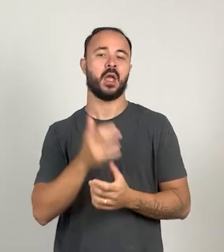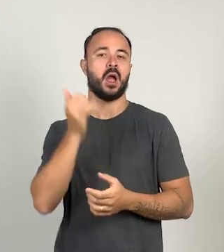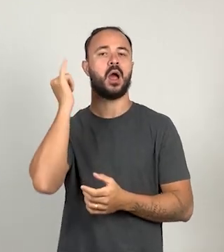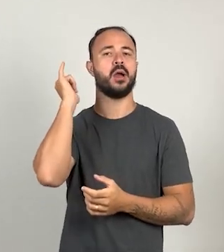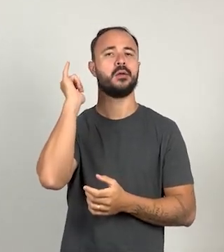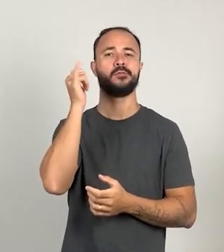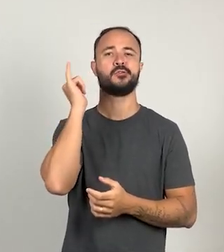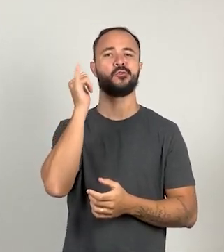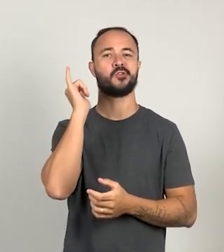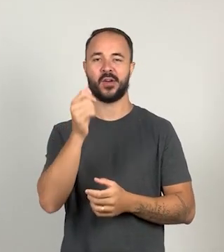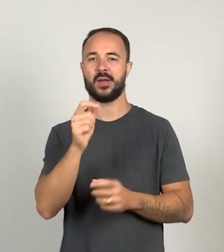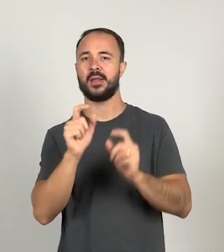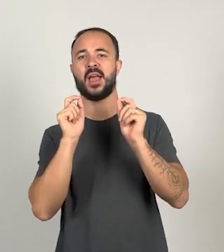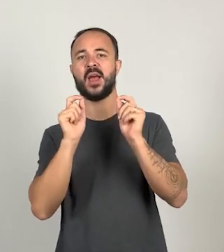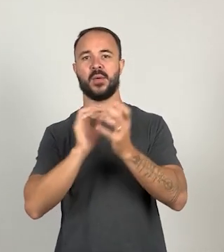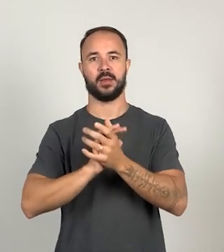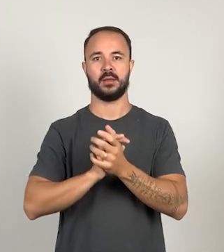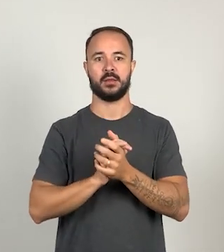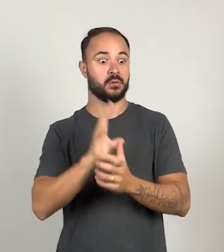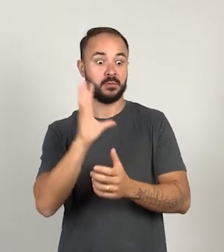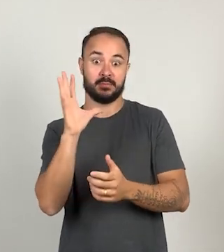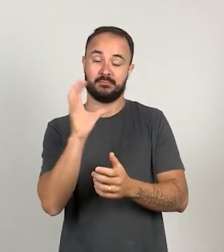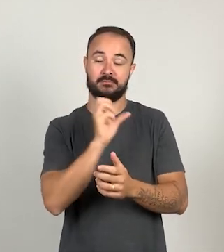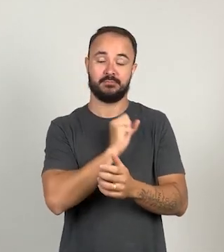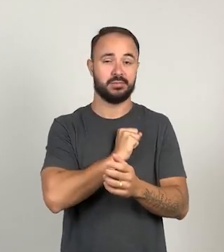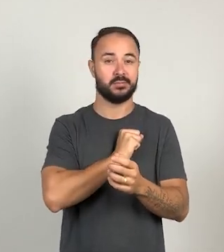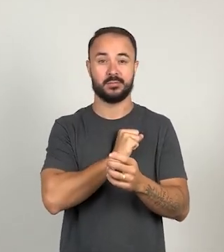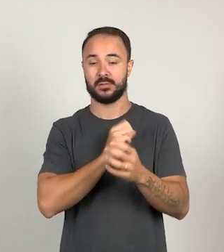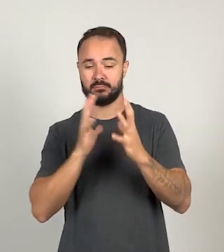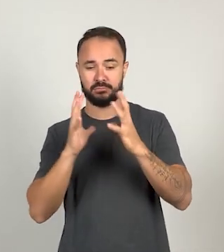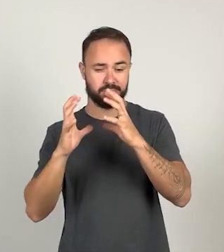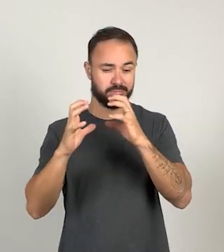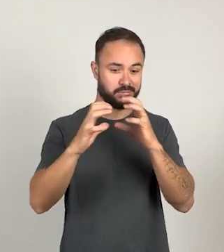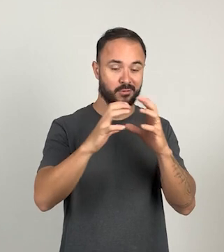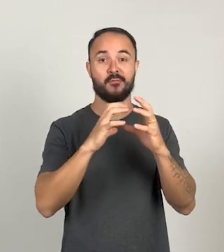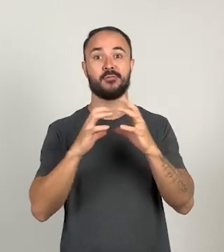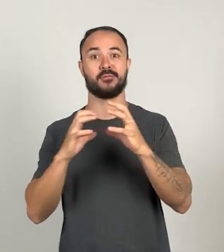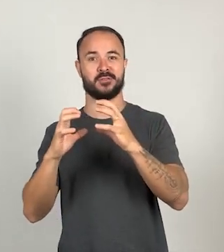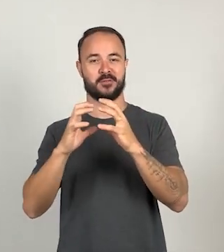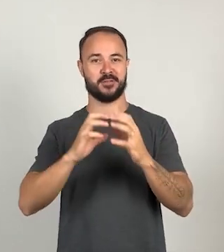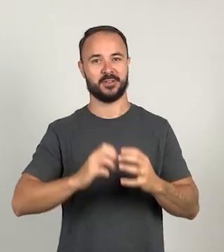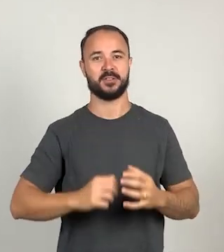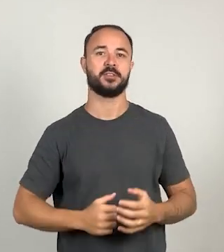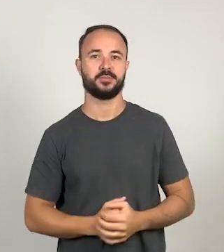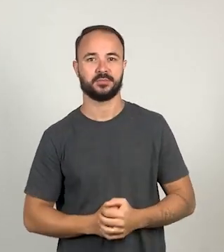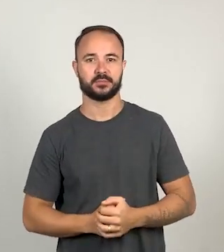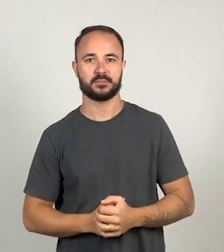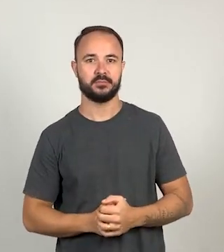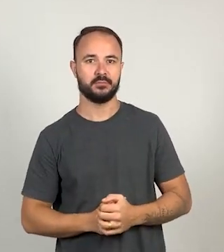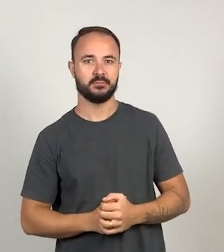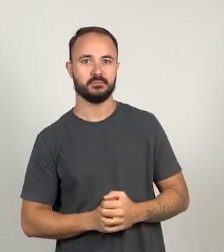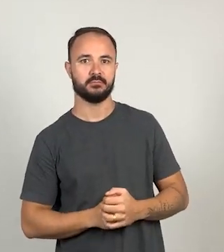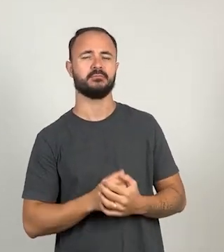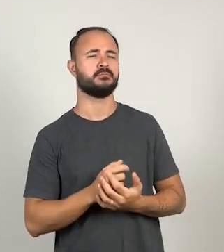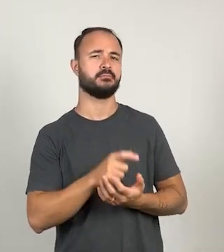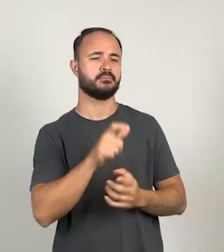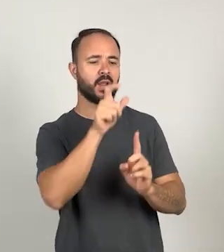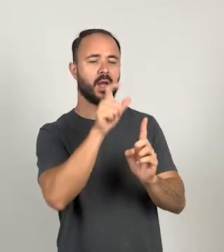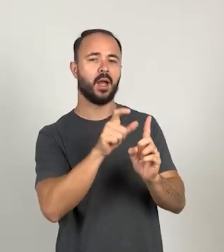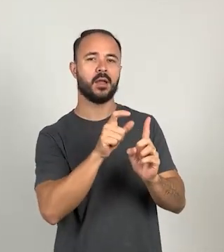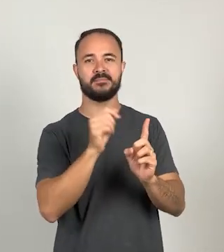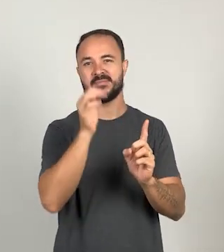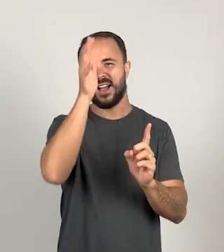de hoje é Um Amor de Confusão, de Dulce Ranjão. Dona Galinha, um